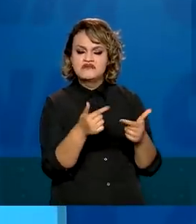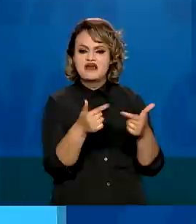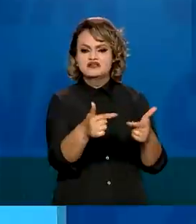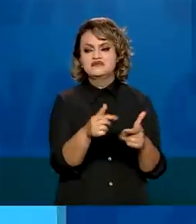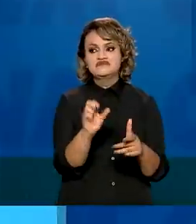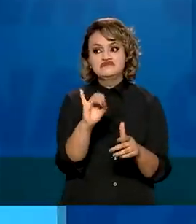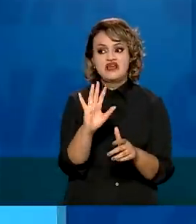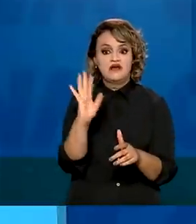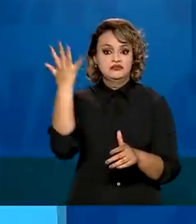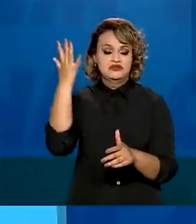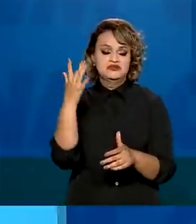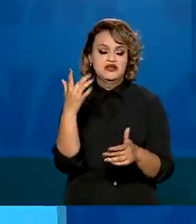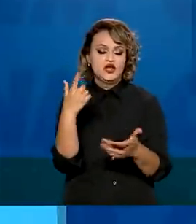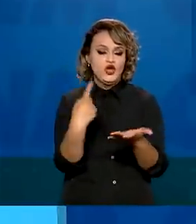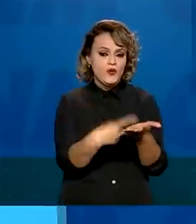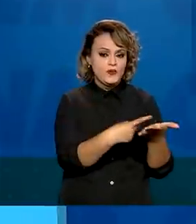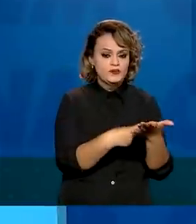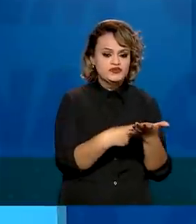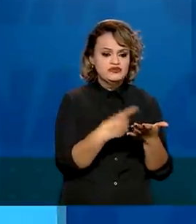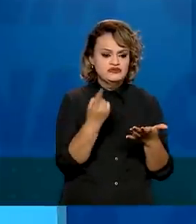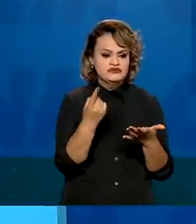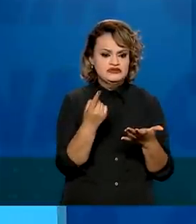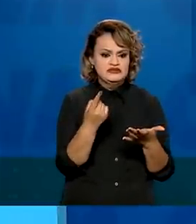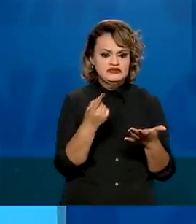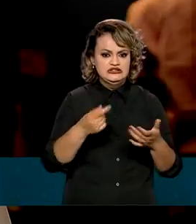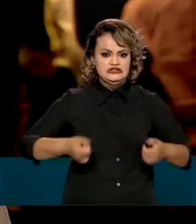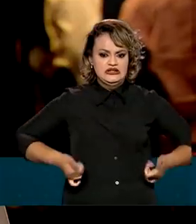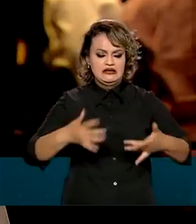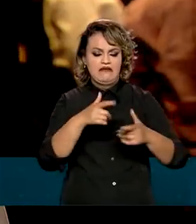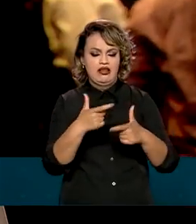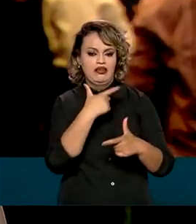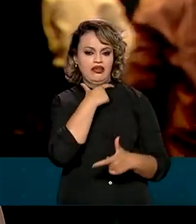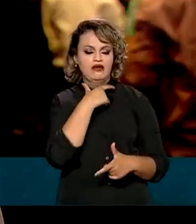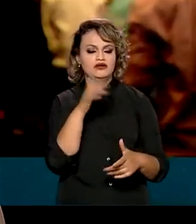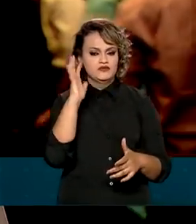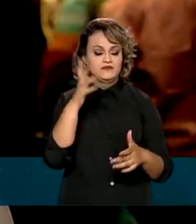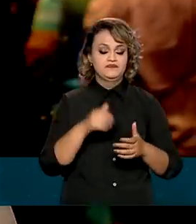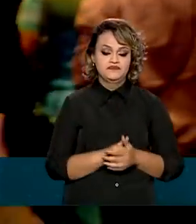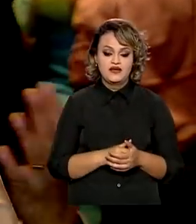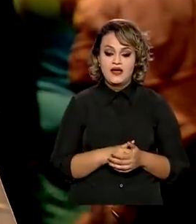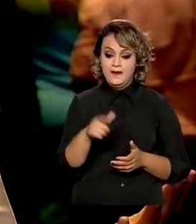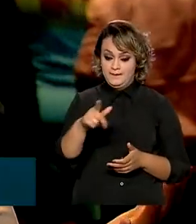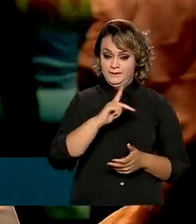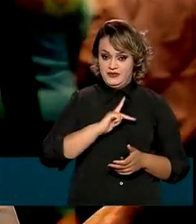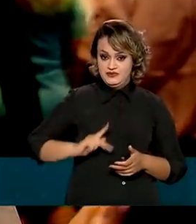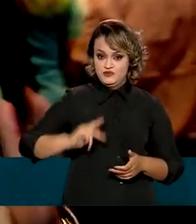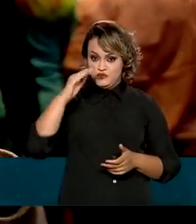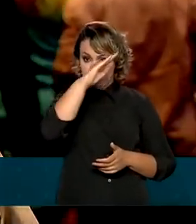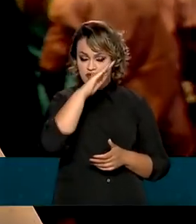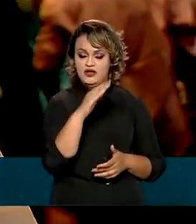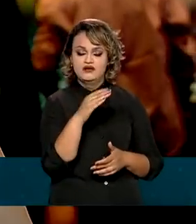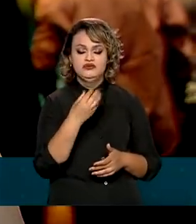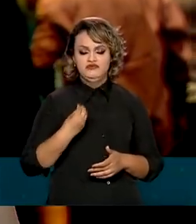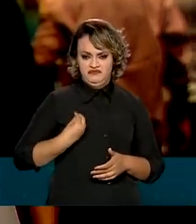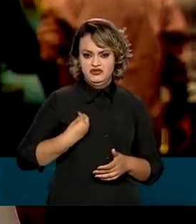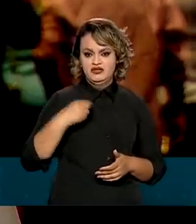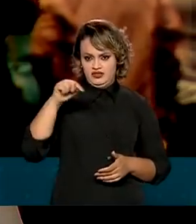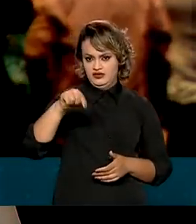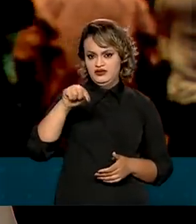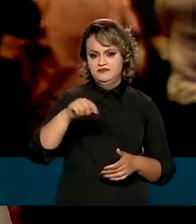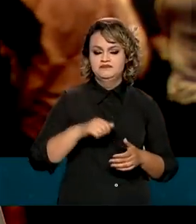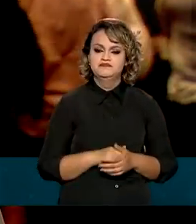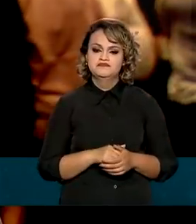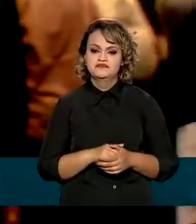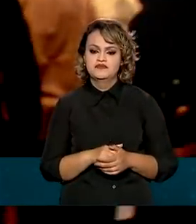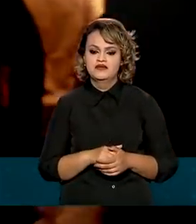caso de comprometimento das contas públicas. O presidente Jair Bolsonaro também esteve na abertura oficial da Marcha